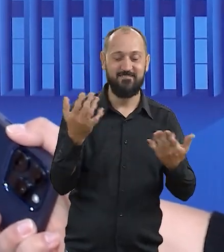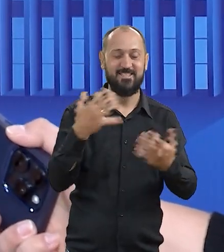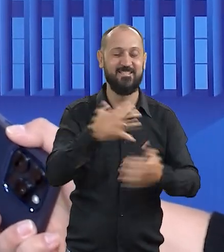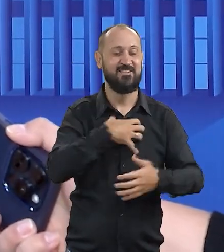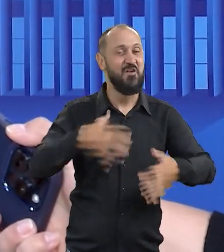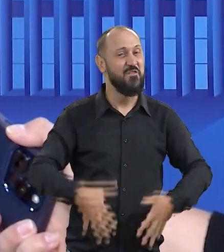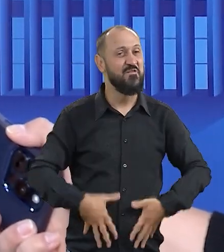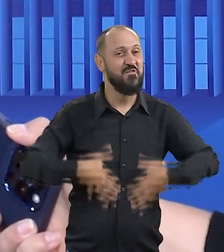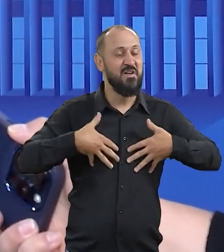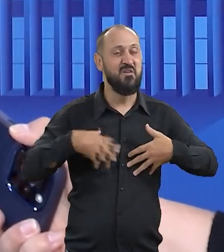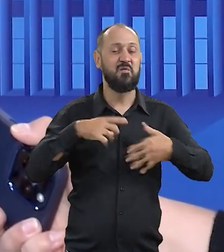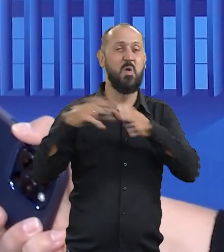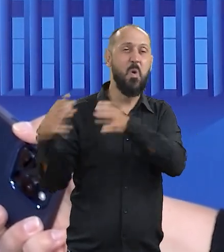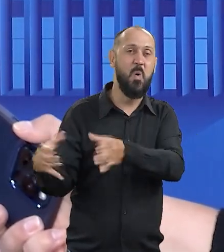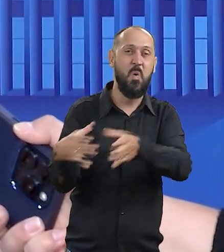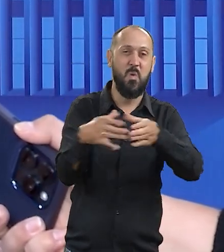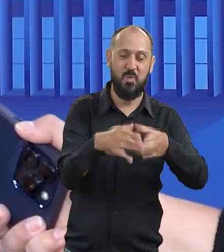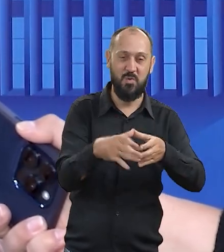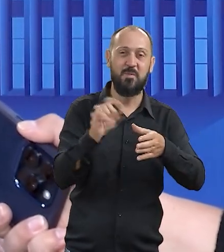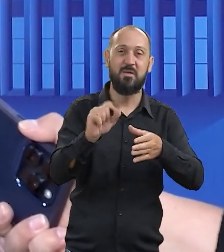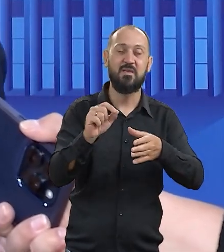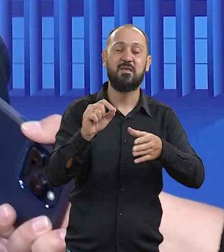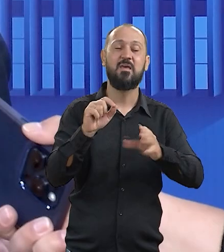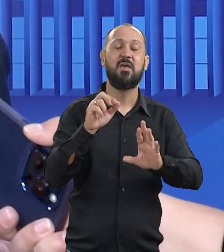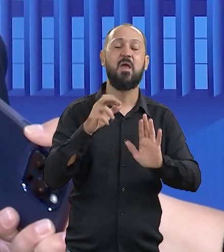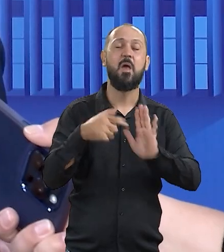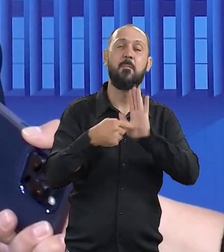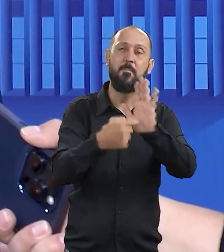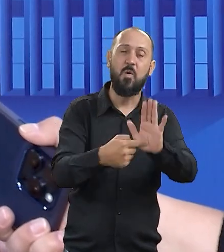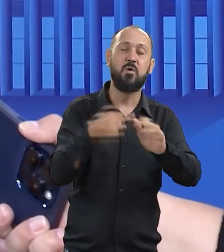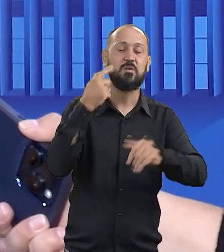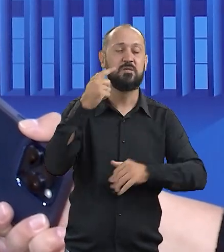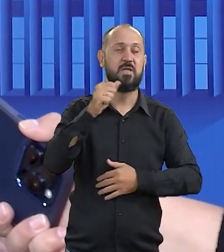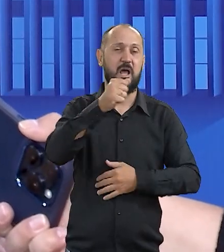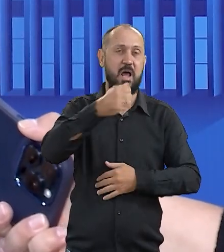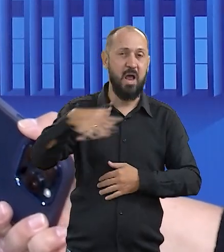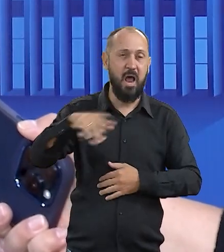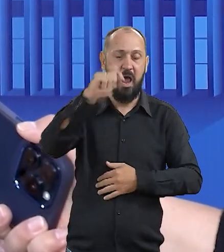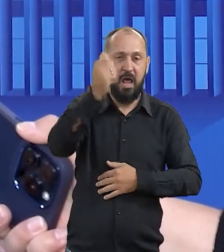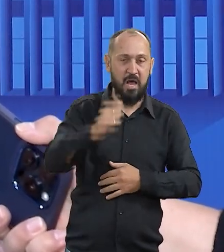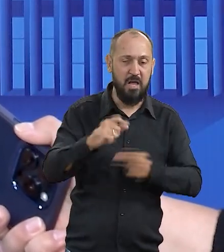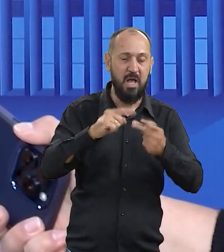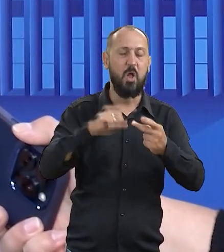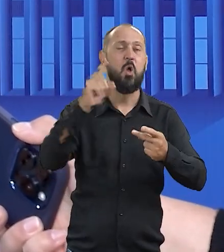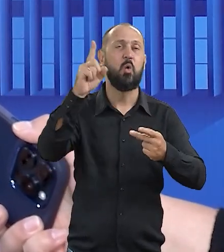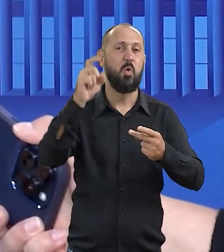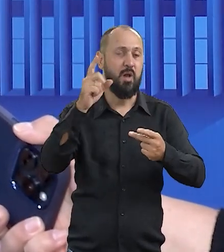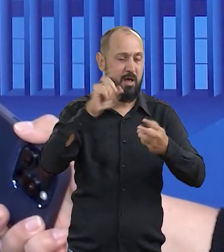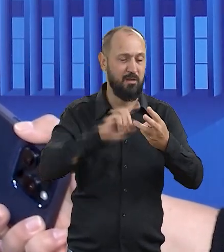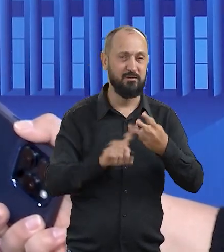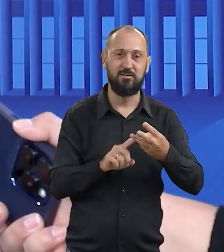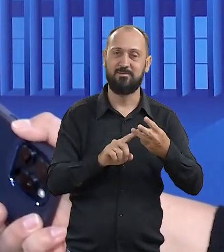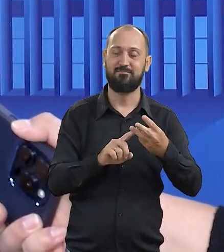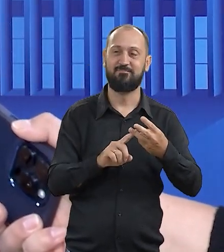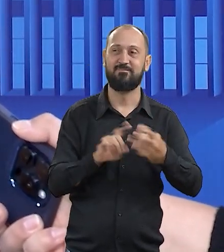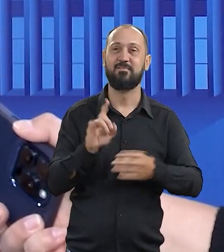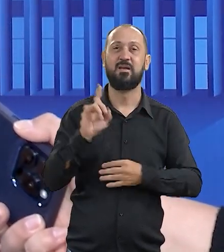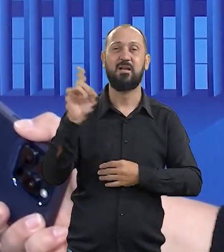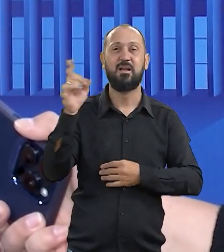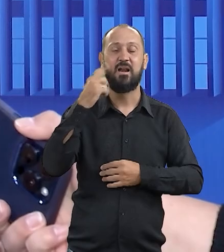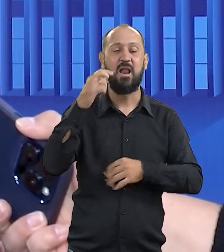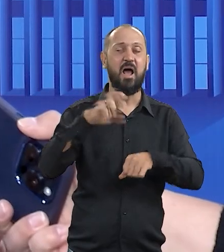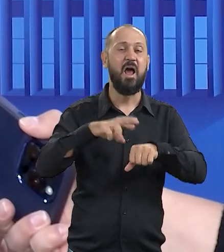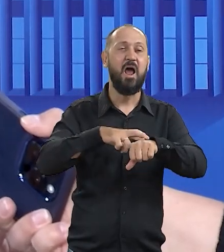feliz quando recebe um grupo desse, que representa Anastácio, que representa Dourados, que representa lá o Rio